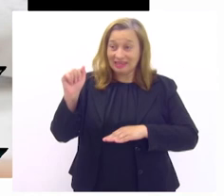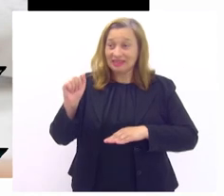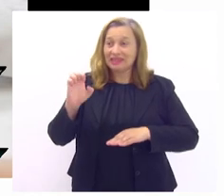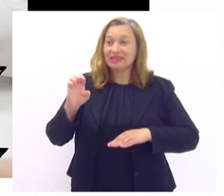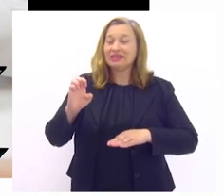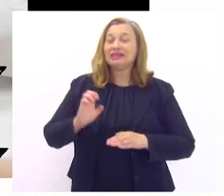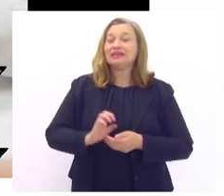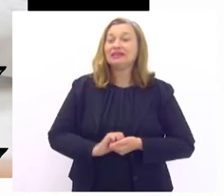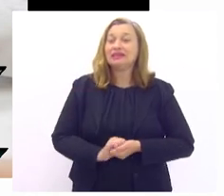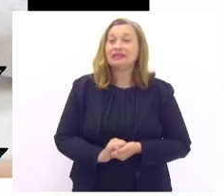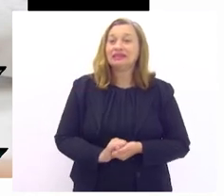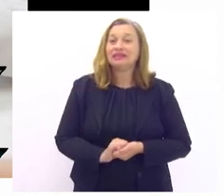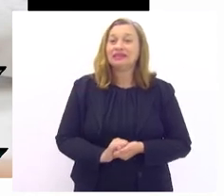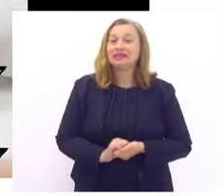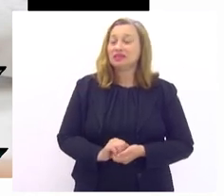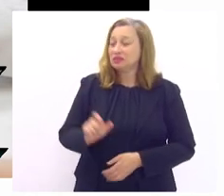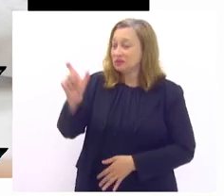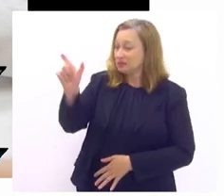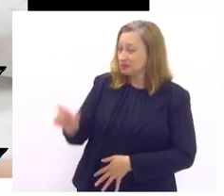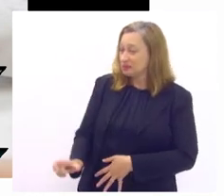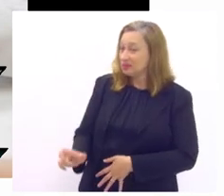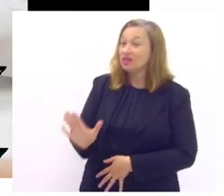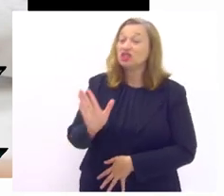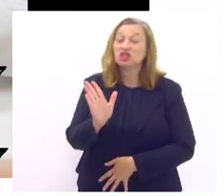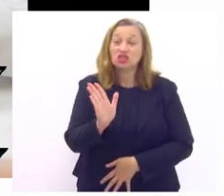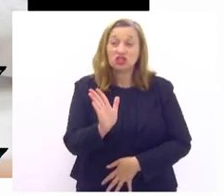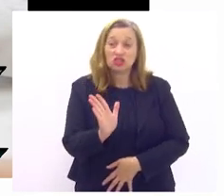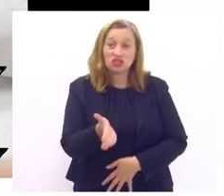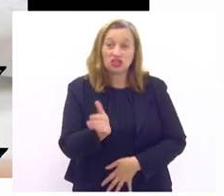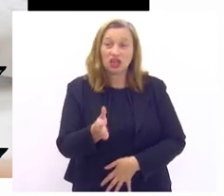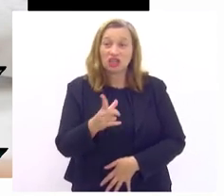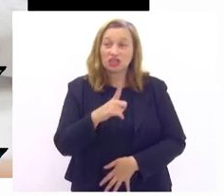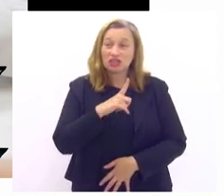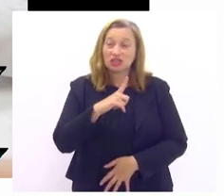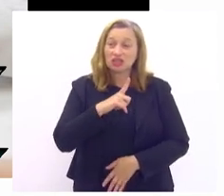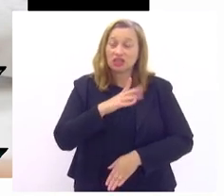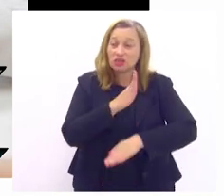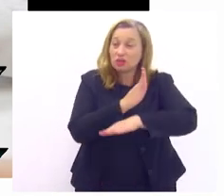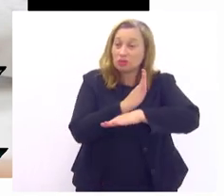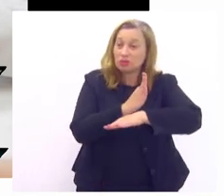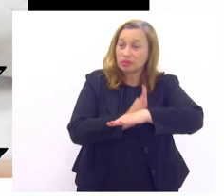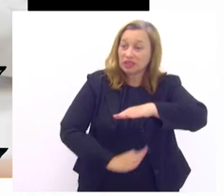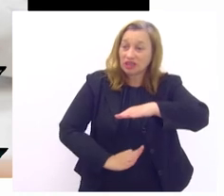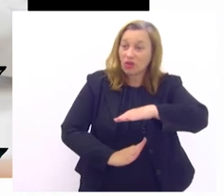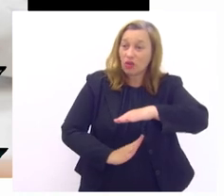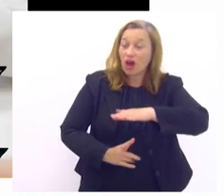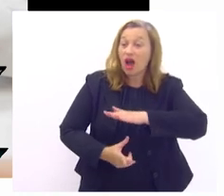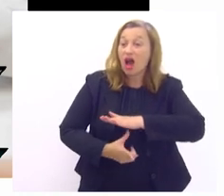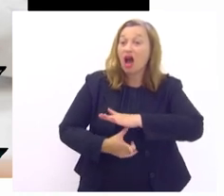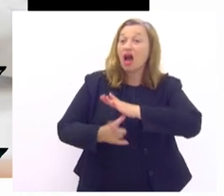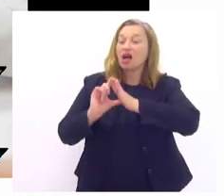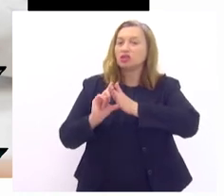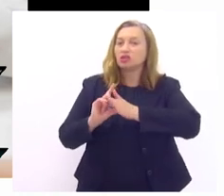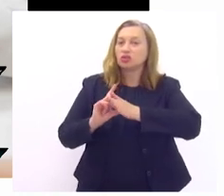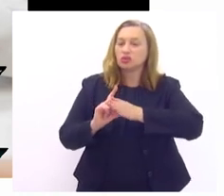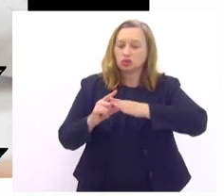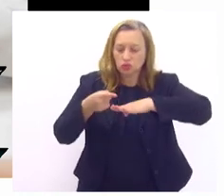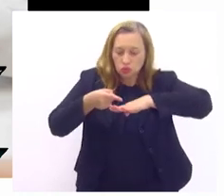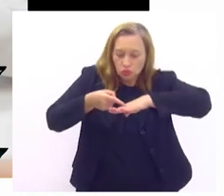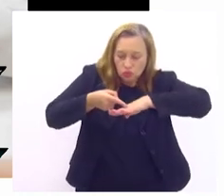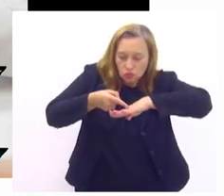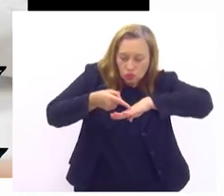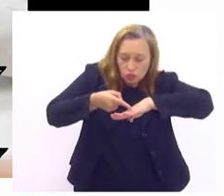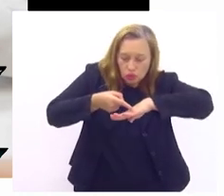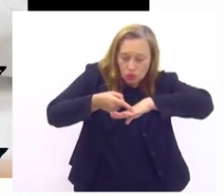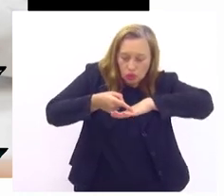plantar era uma paciente que já estava já tinha tido amputação anterior dos quatro dedos né